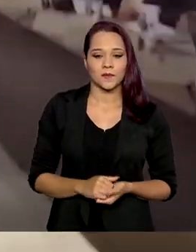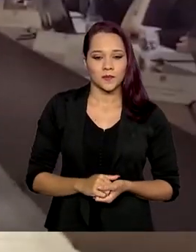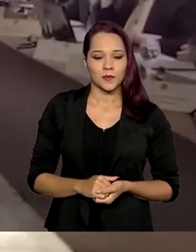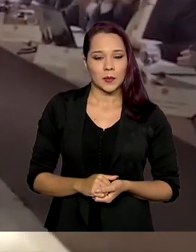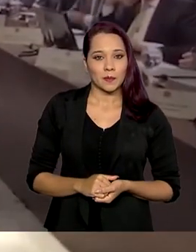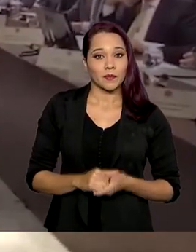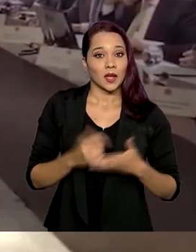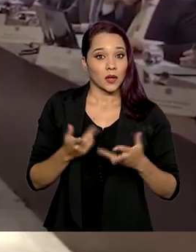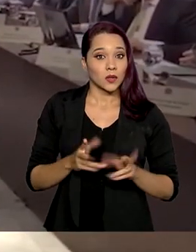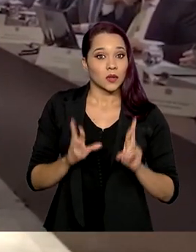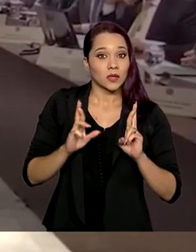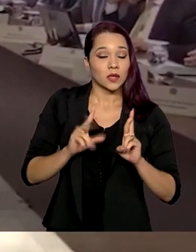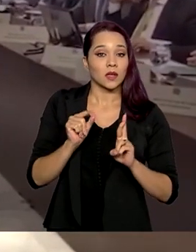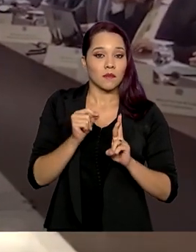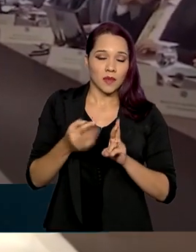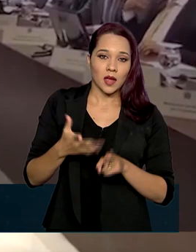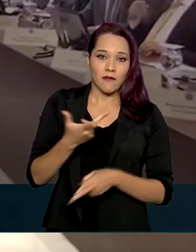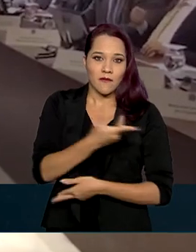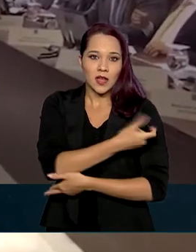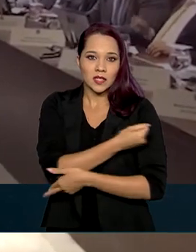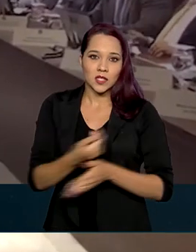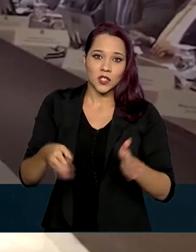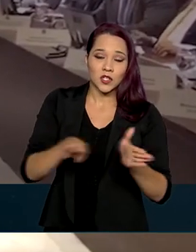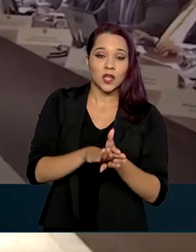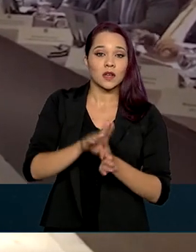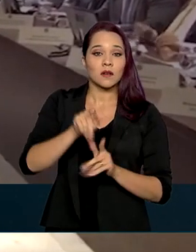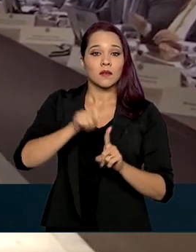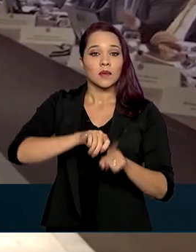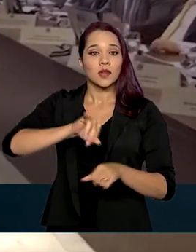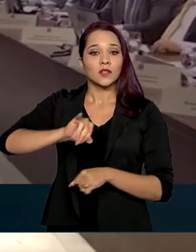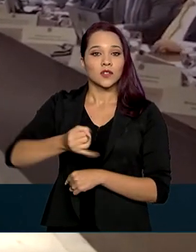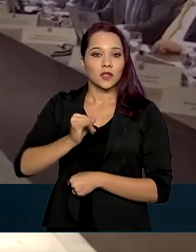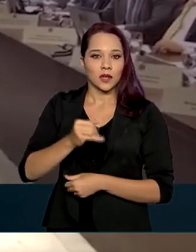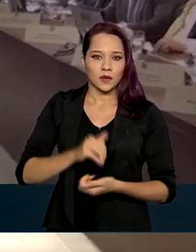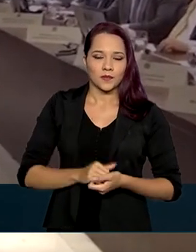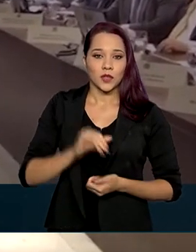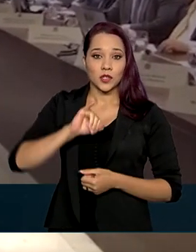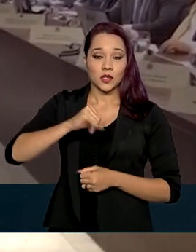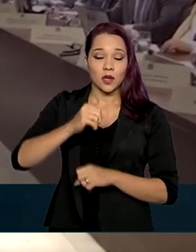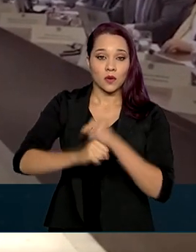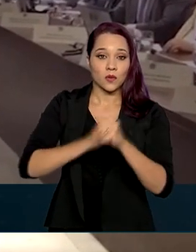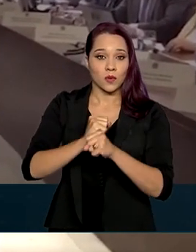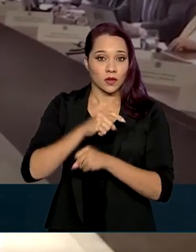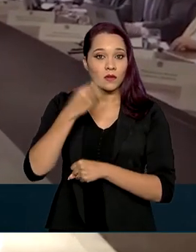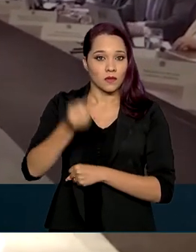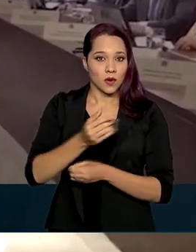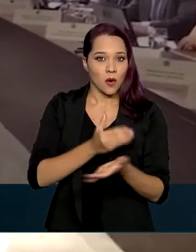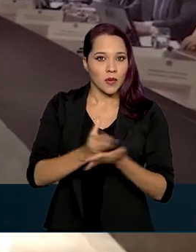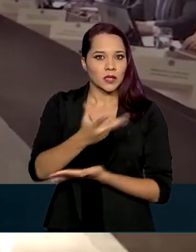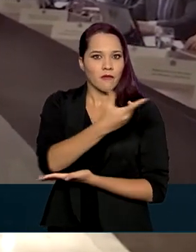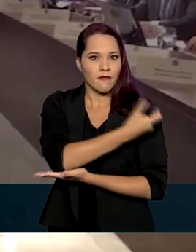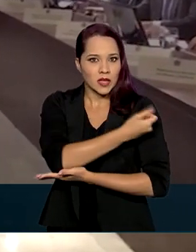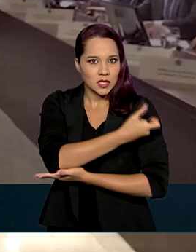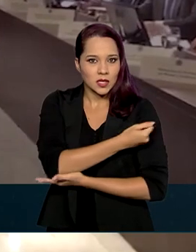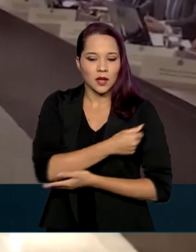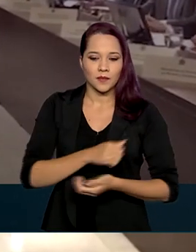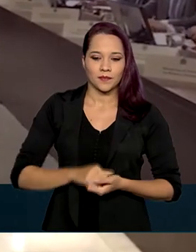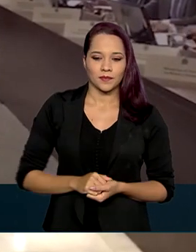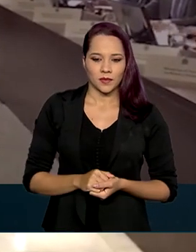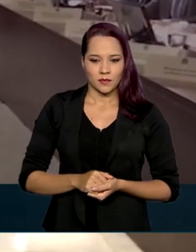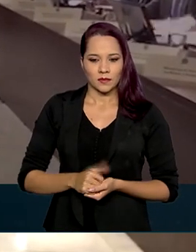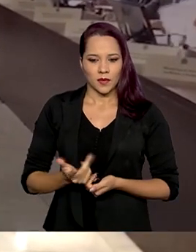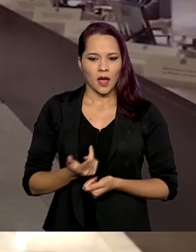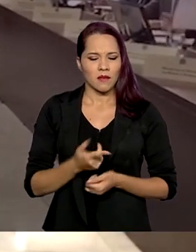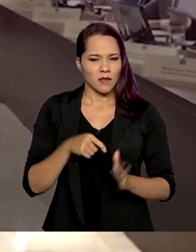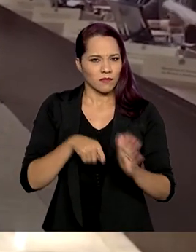A previsão é que essa vacina chegue para nós a partir de janeiro. Janeiro, ano que vem, a gente começa a vacinar esse mundo. As vacinas